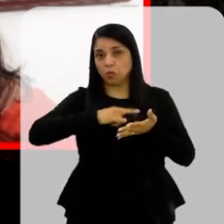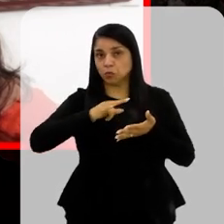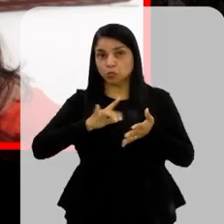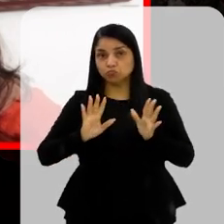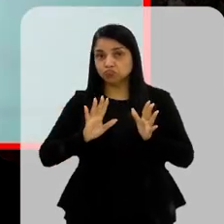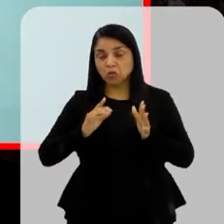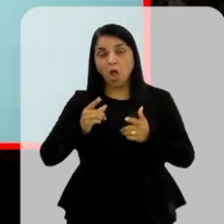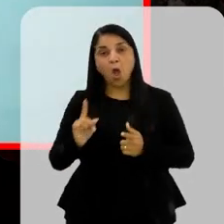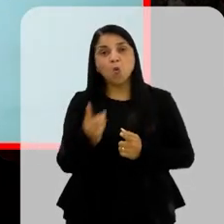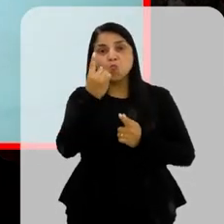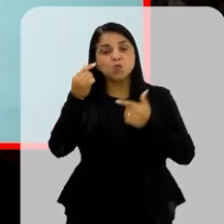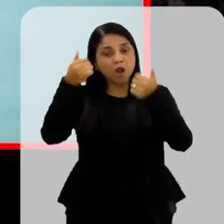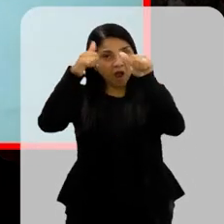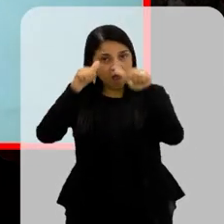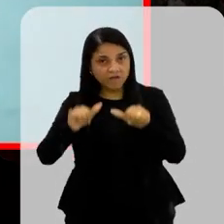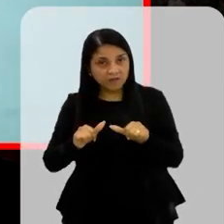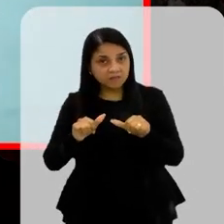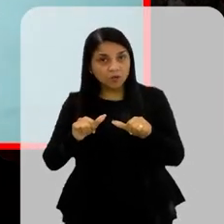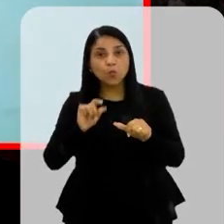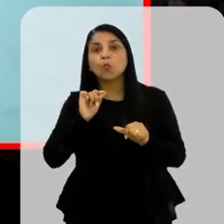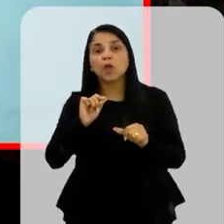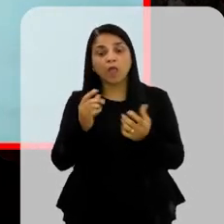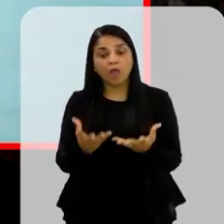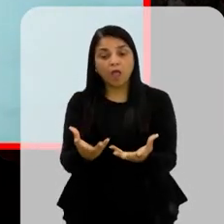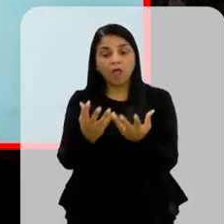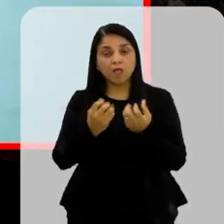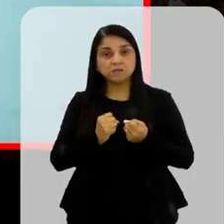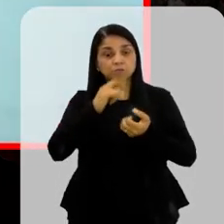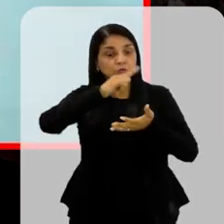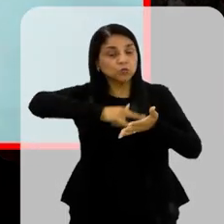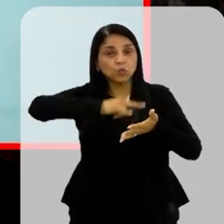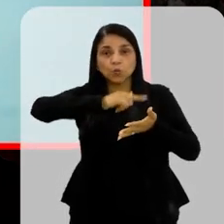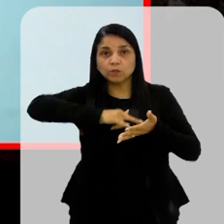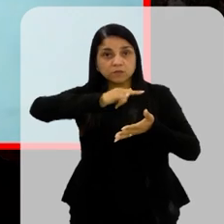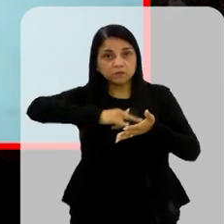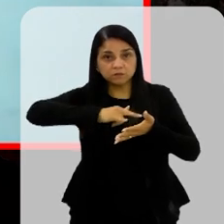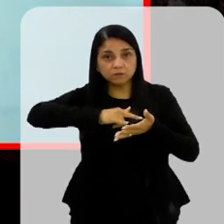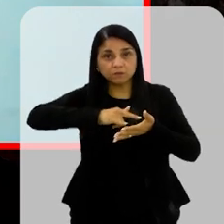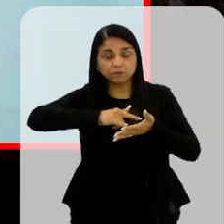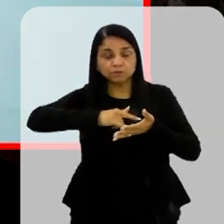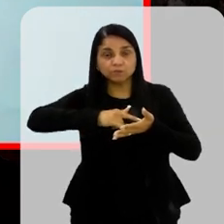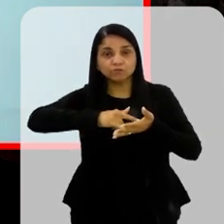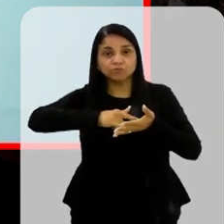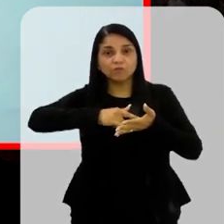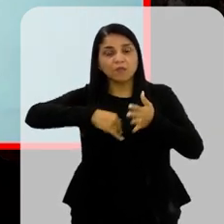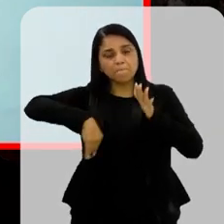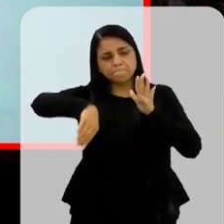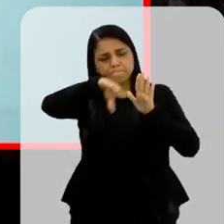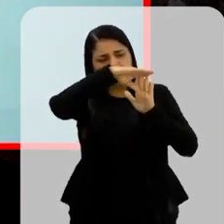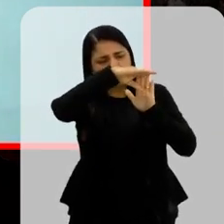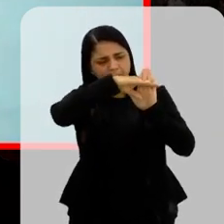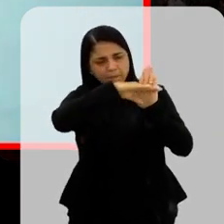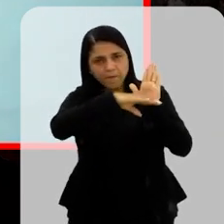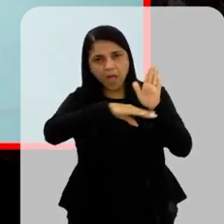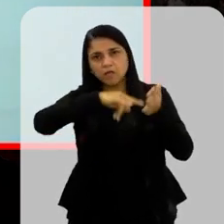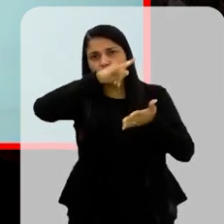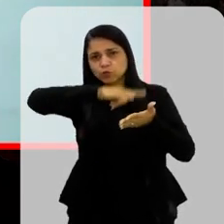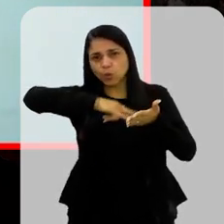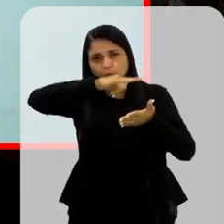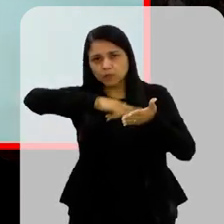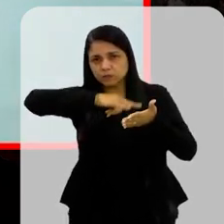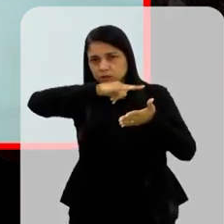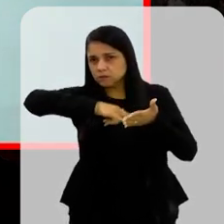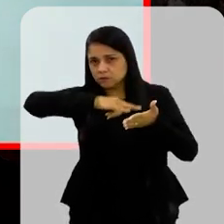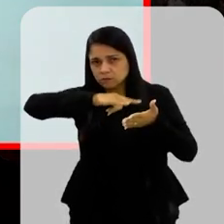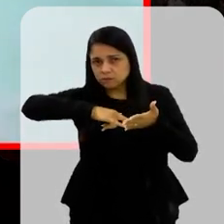A única avaliação Deles É receber Documentações Ele faz Uma sequência De documentos